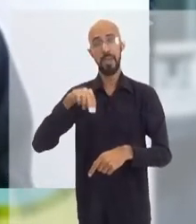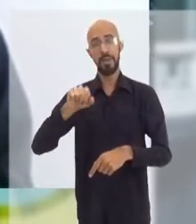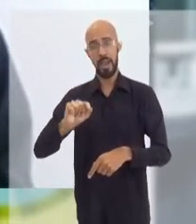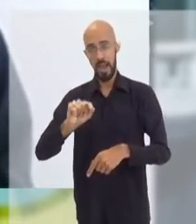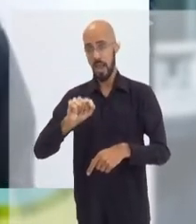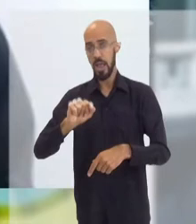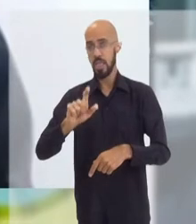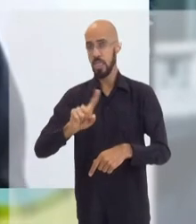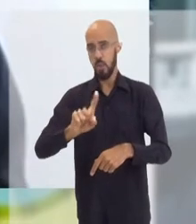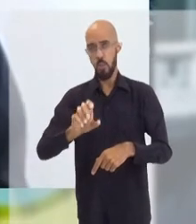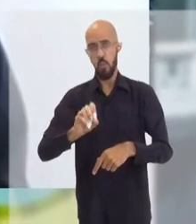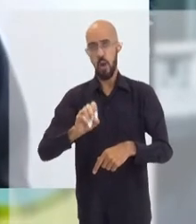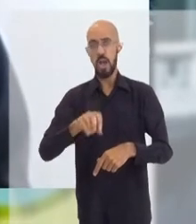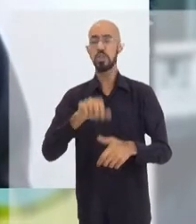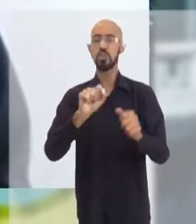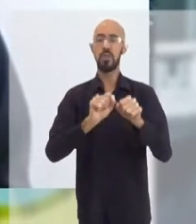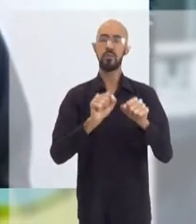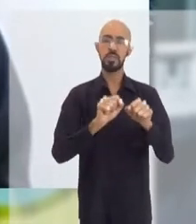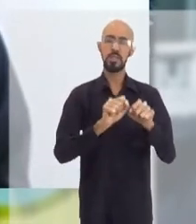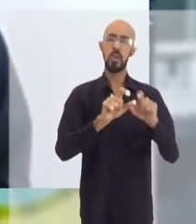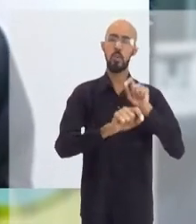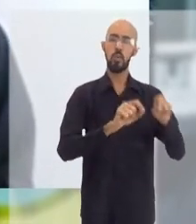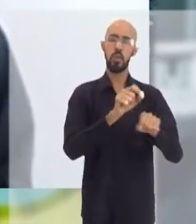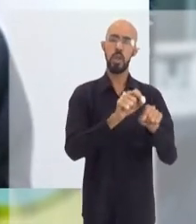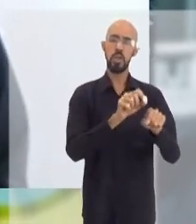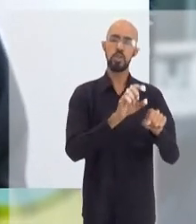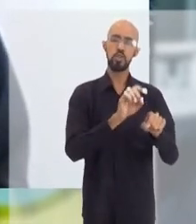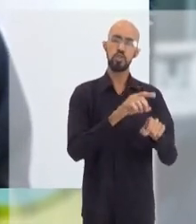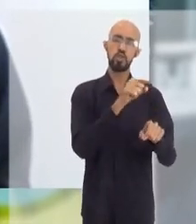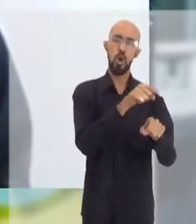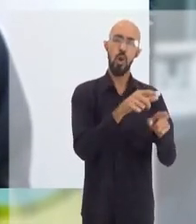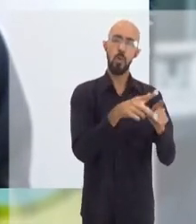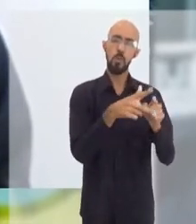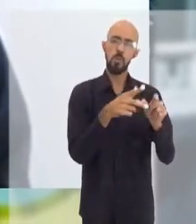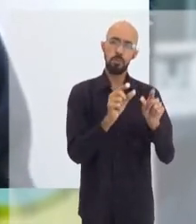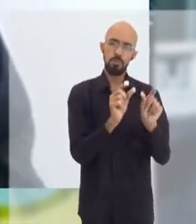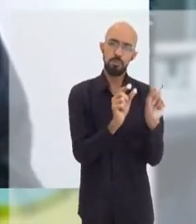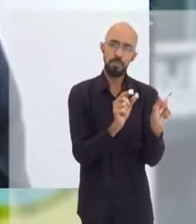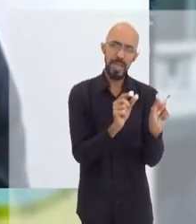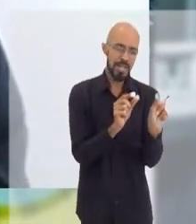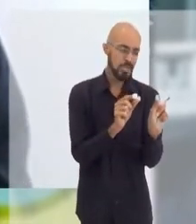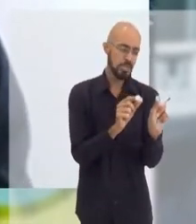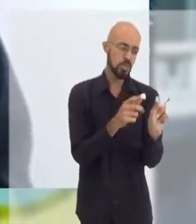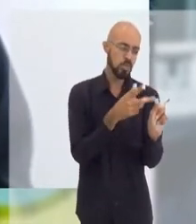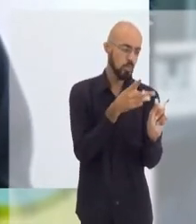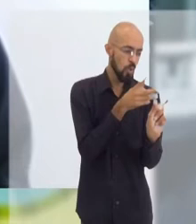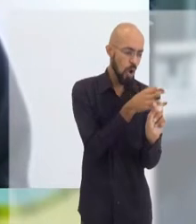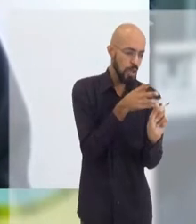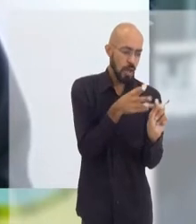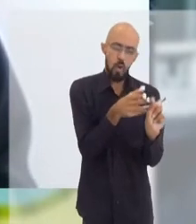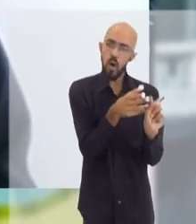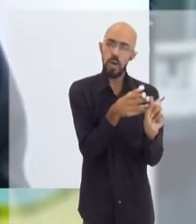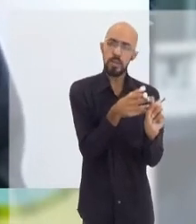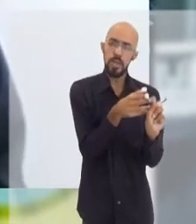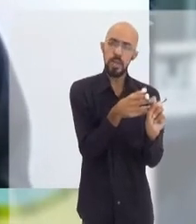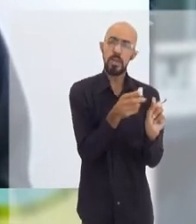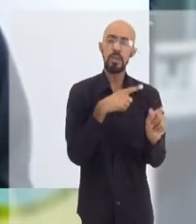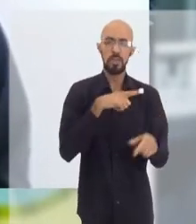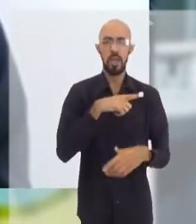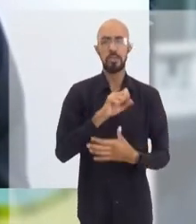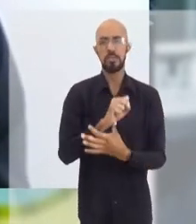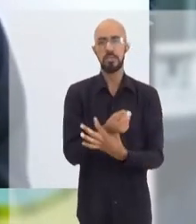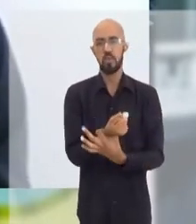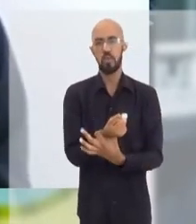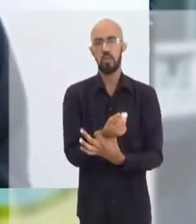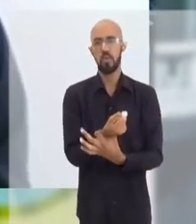induzir o nosso organismo a produzir somente um segmento do vírus. Então, muito pouca quantidade, extremamente